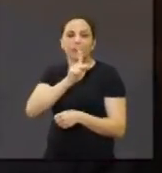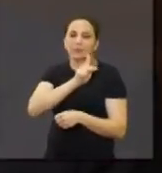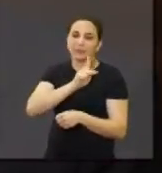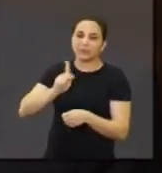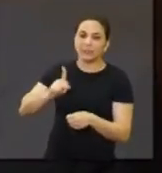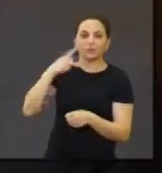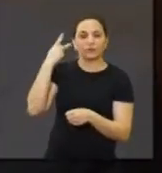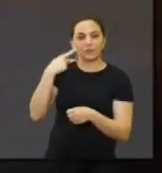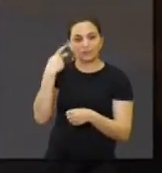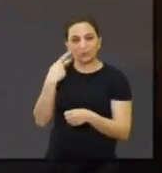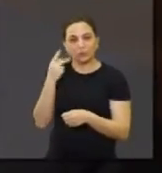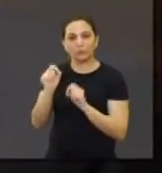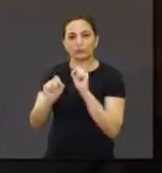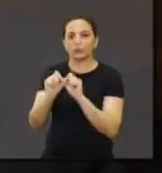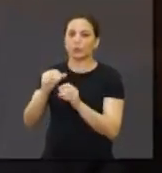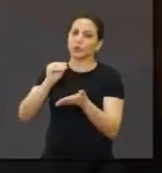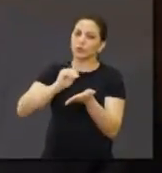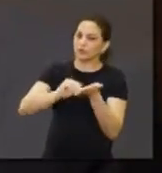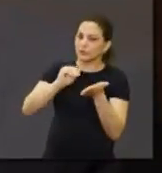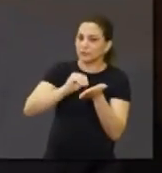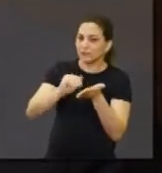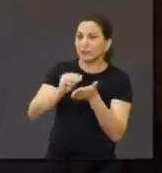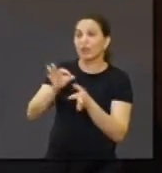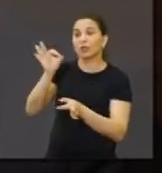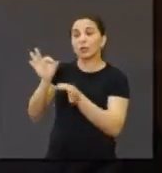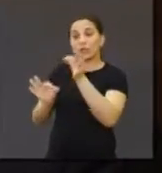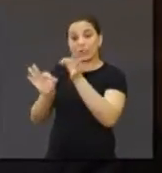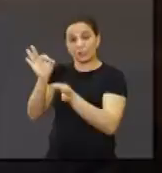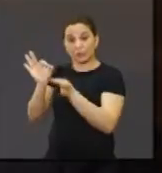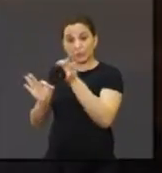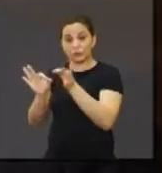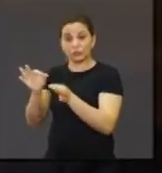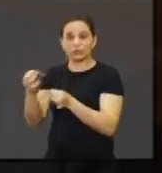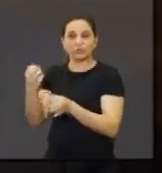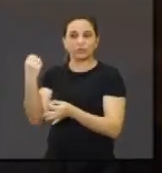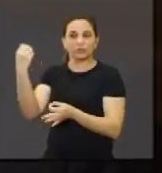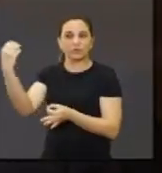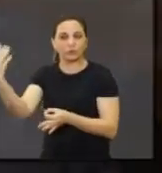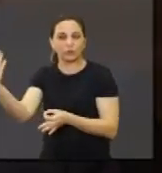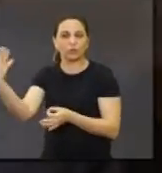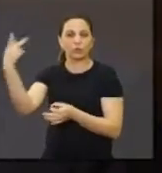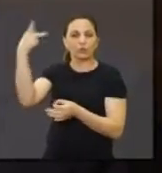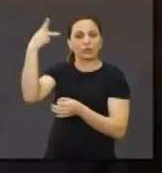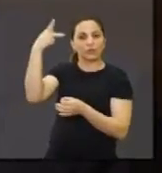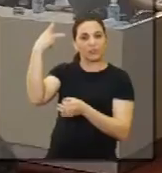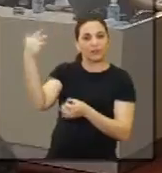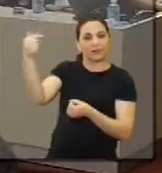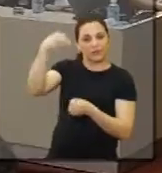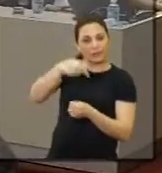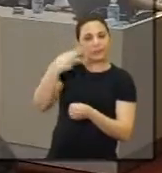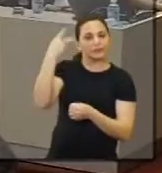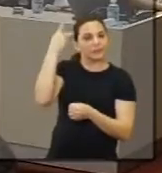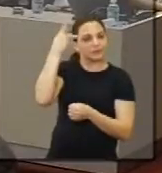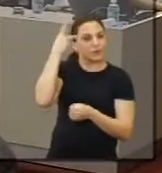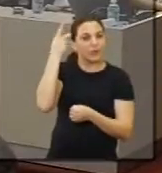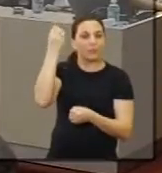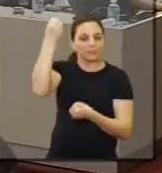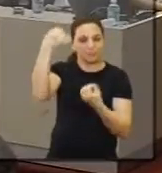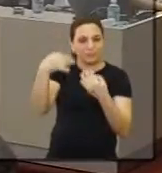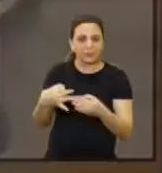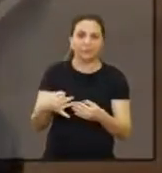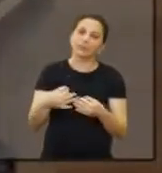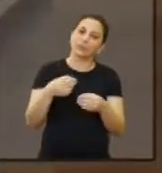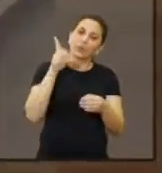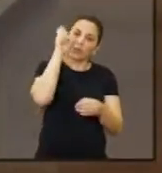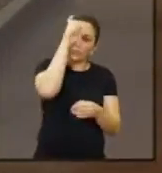vereadores, o secretário da Justiça, veio de São Paulo para falar aqui para todo mundo. Sobre a crise econômica e